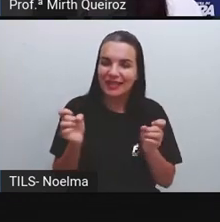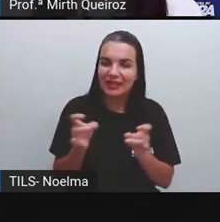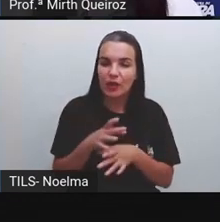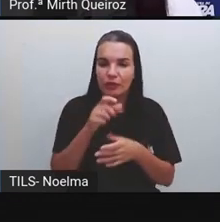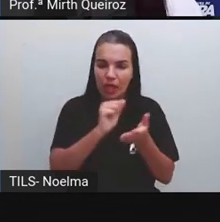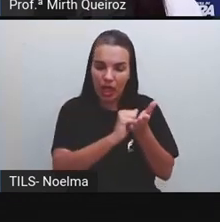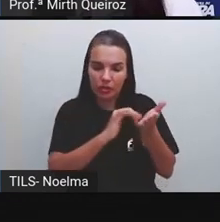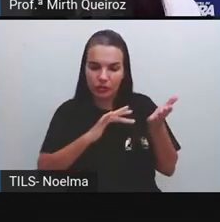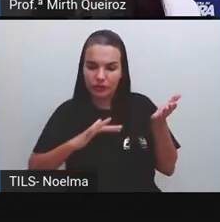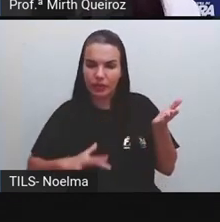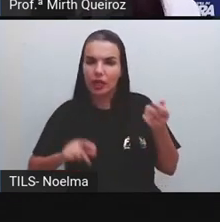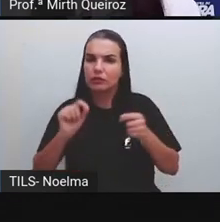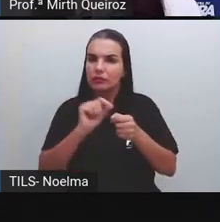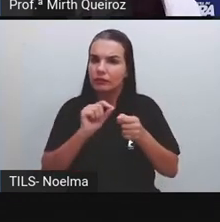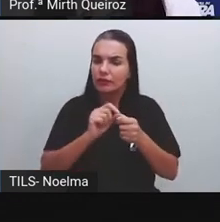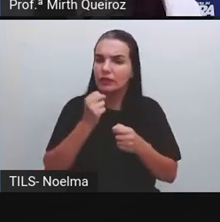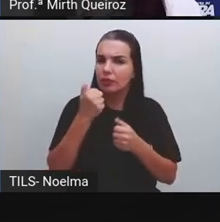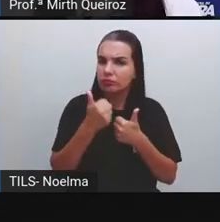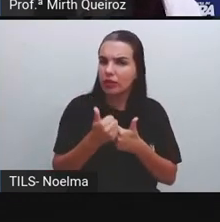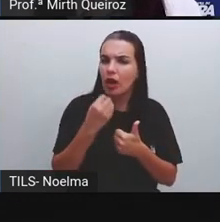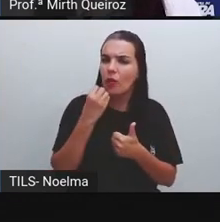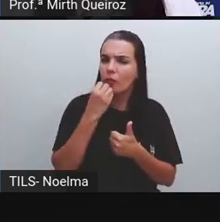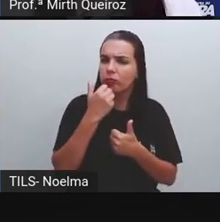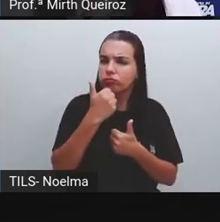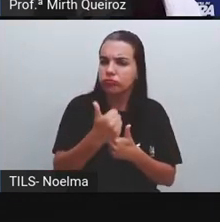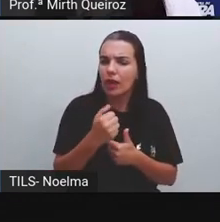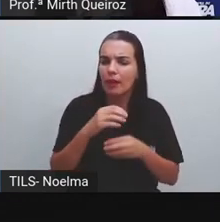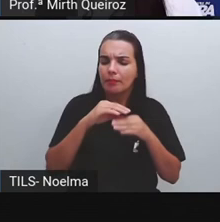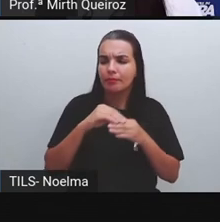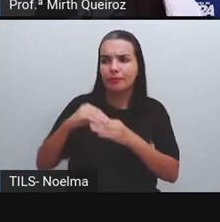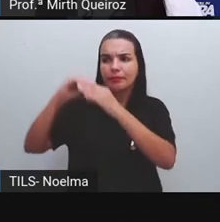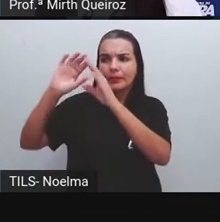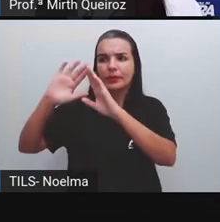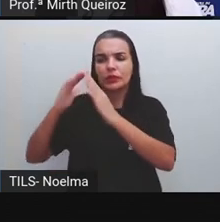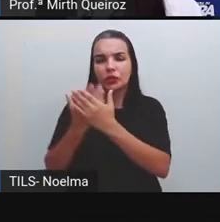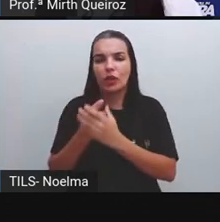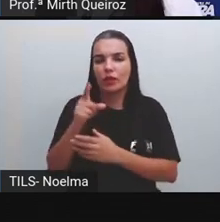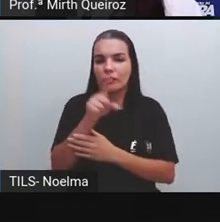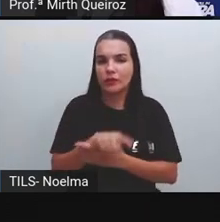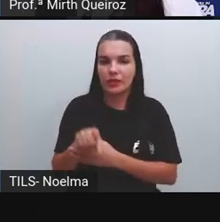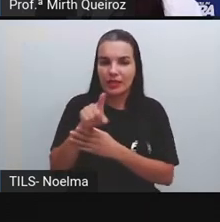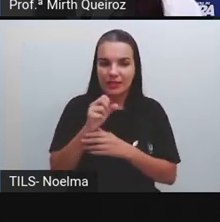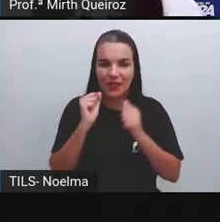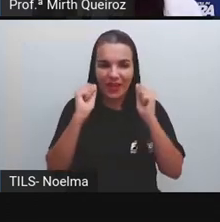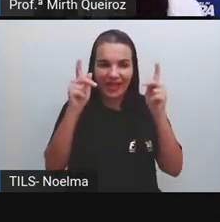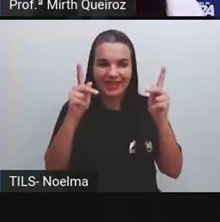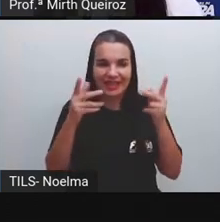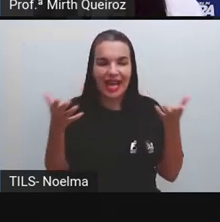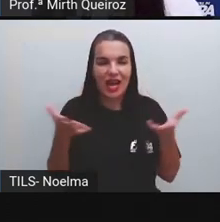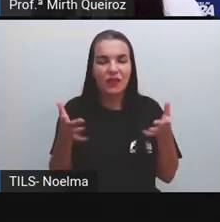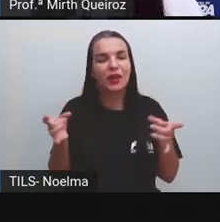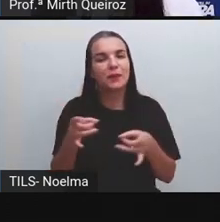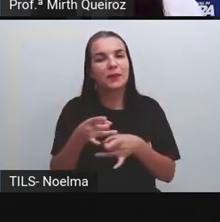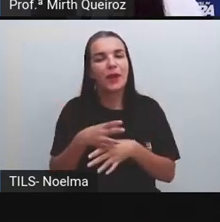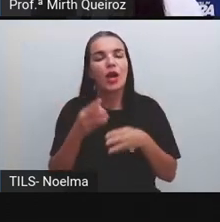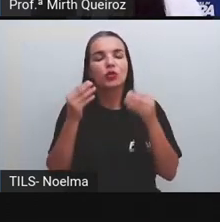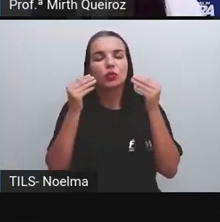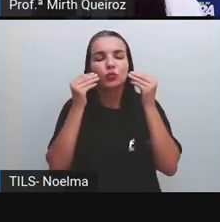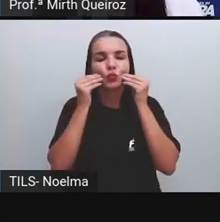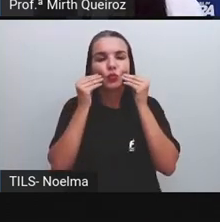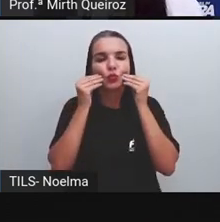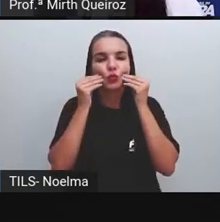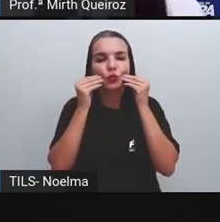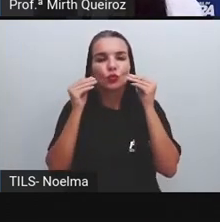pedagógico, realiza sua atividade com muito cuidado, com muito capricho que deverão ser devolvidos às escolas de vocês, certo? Nós vamos ficando por aqui,